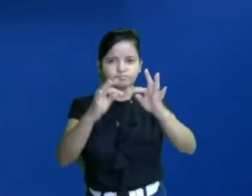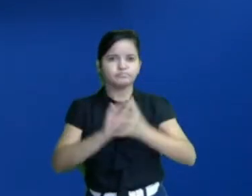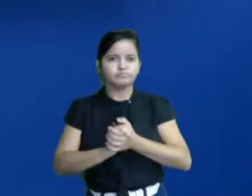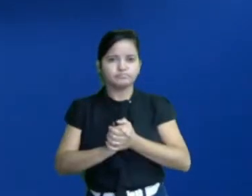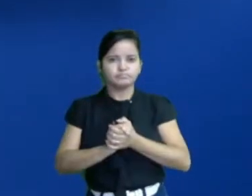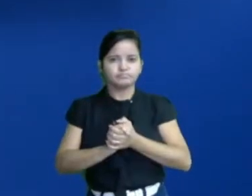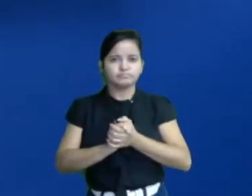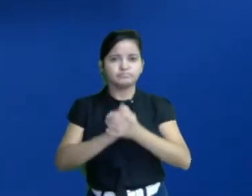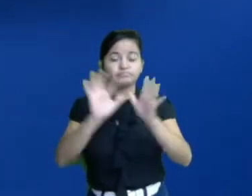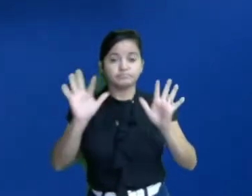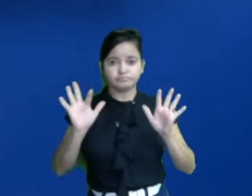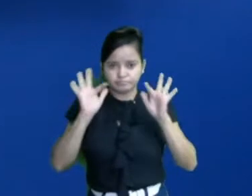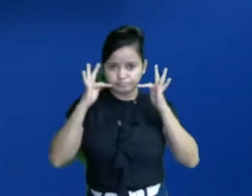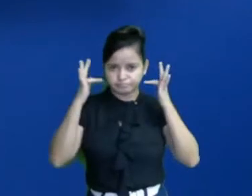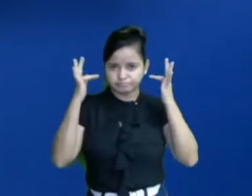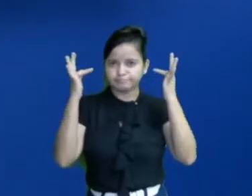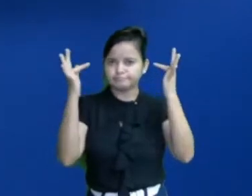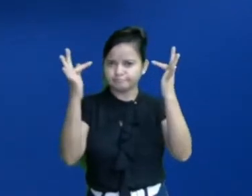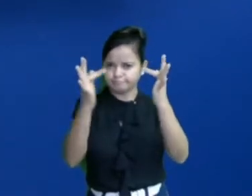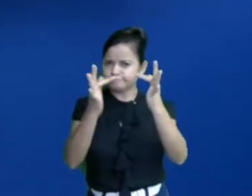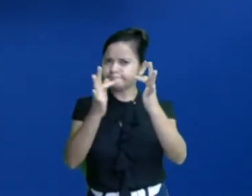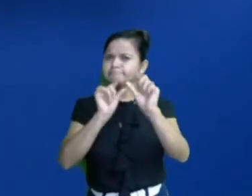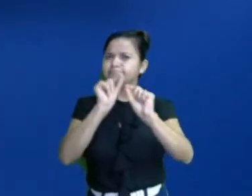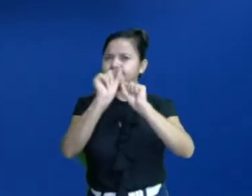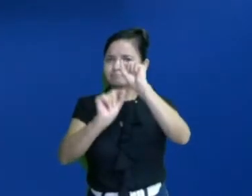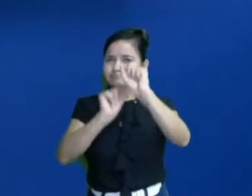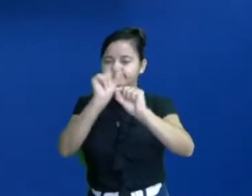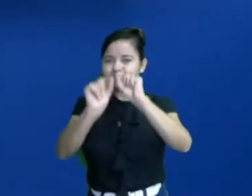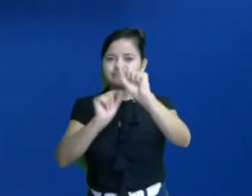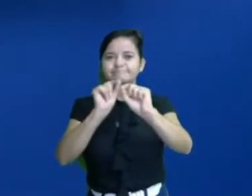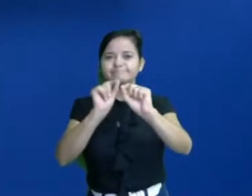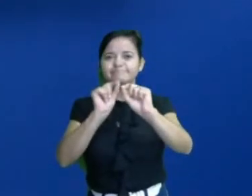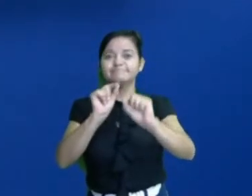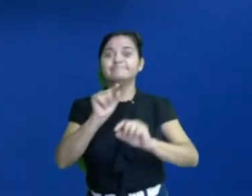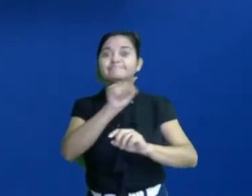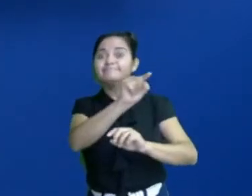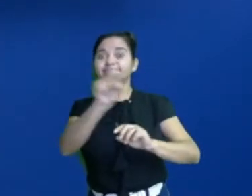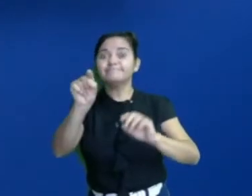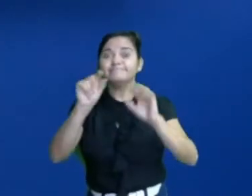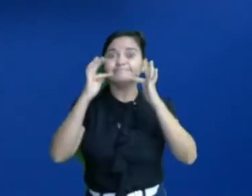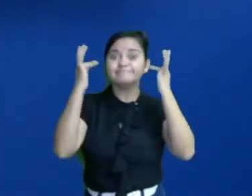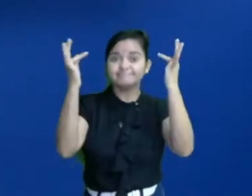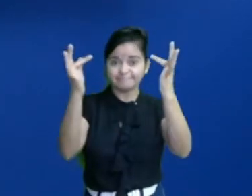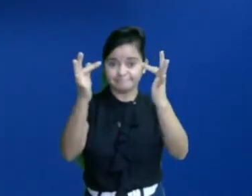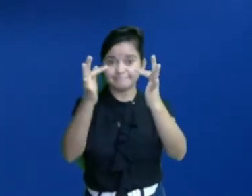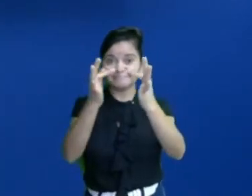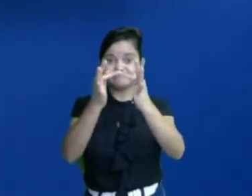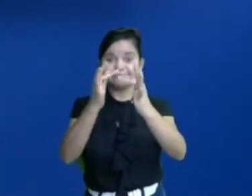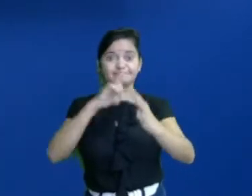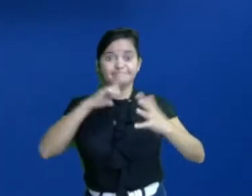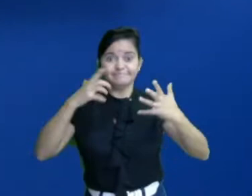ver o que ela vai falar sobre família. Quem aqui tem uma família muito animada? Quem aqui tem aquela família que é